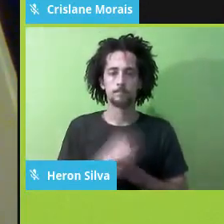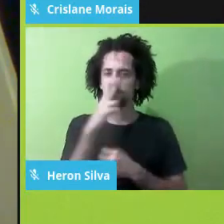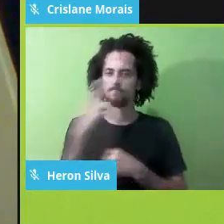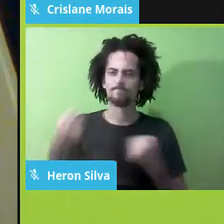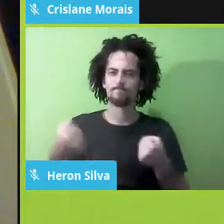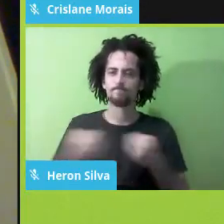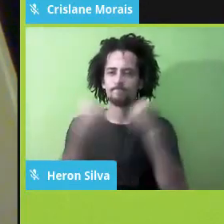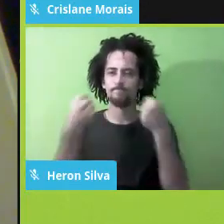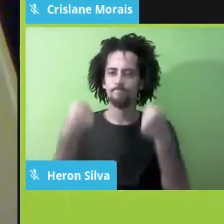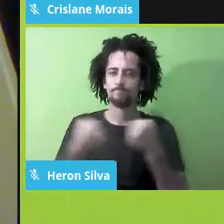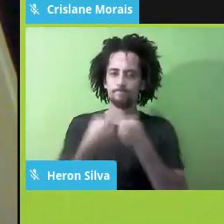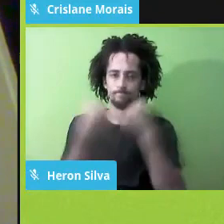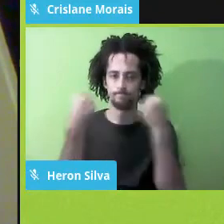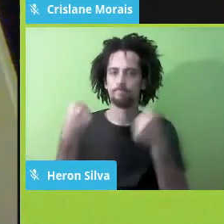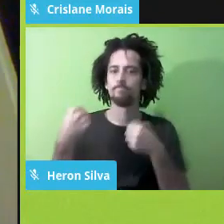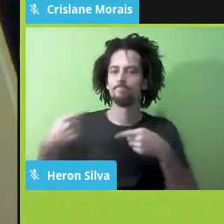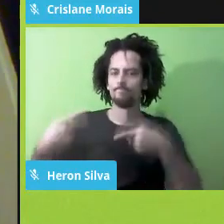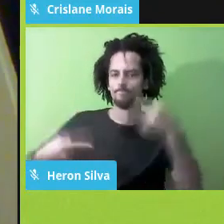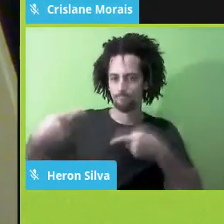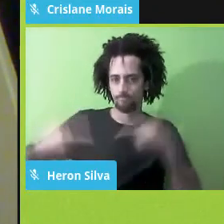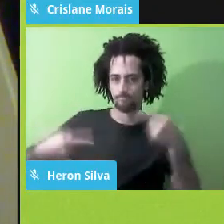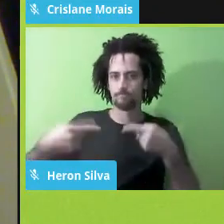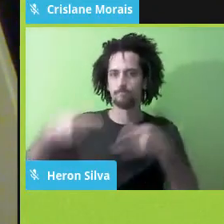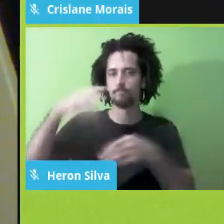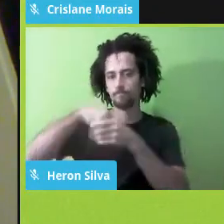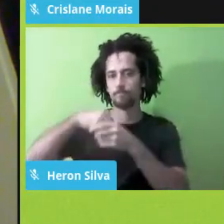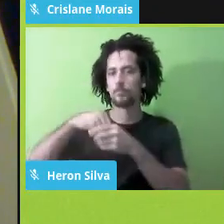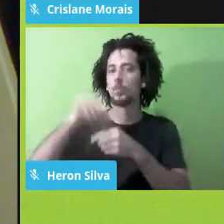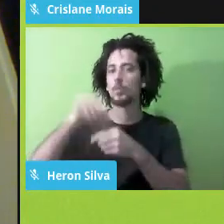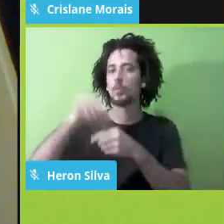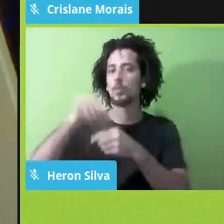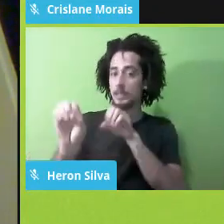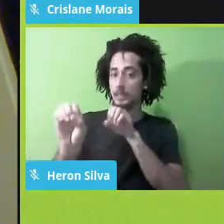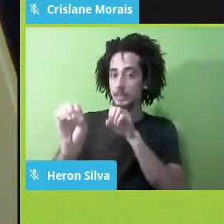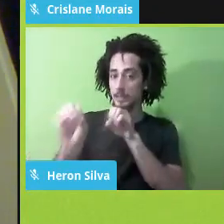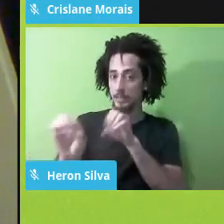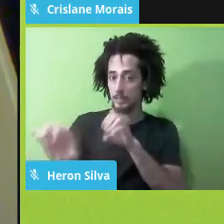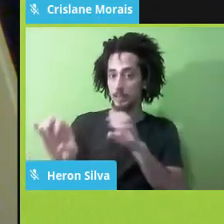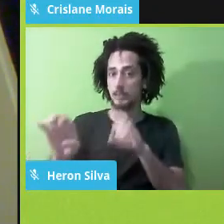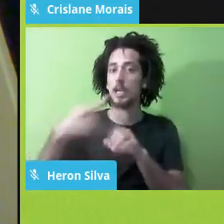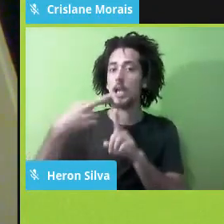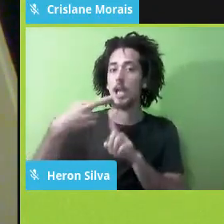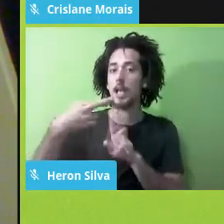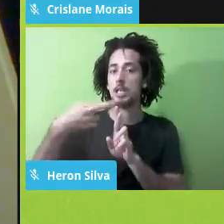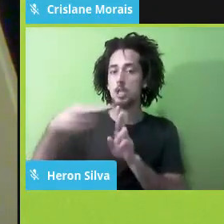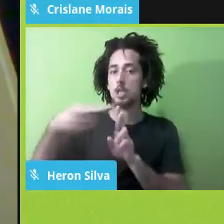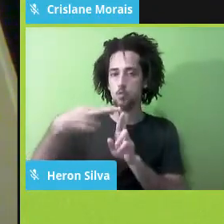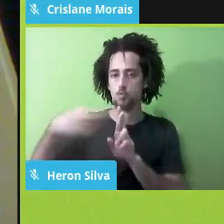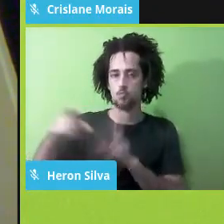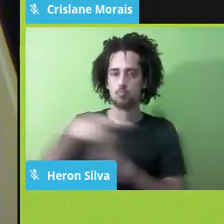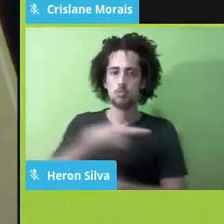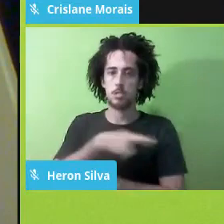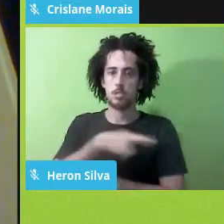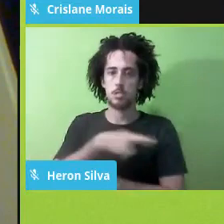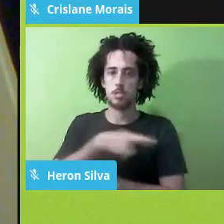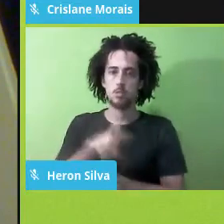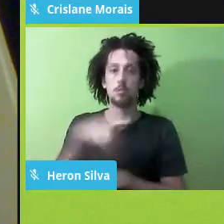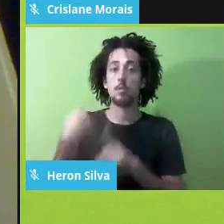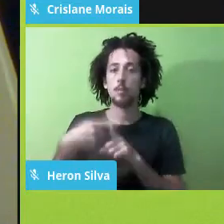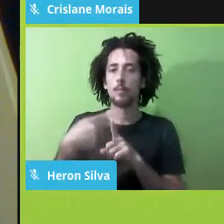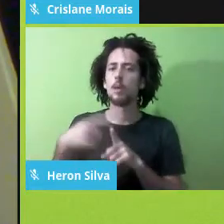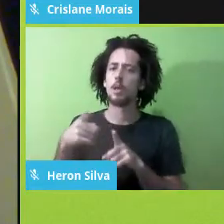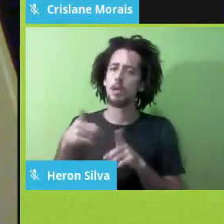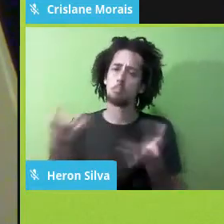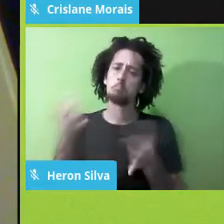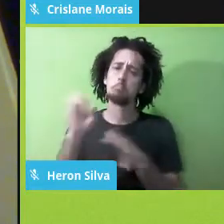Constituição. Uma é o ensino religioso. A Constituição assegura o ensino religioso, ainda que de caráter facultativo. E se se